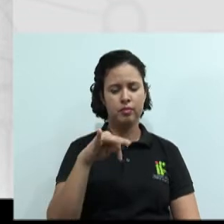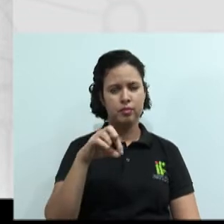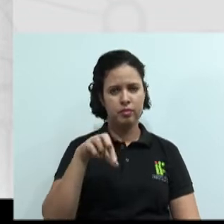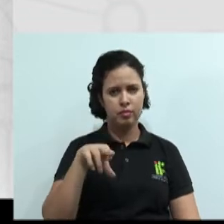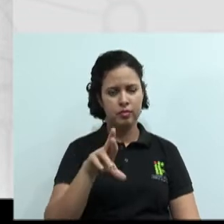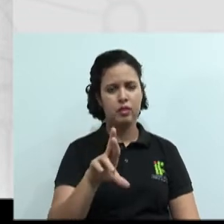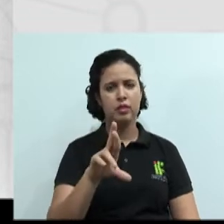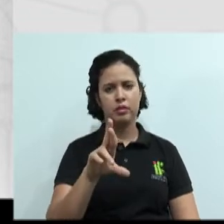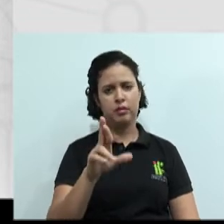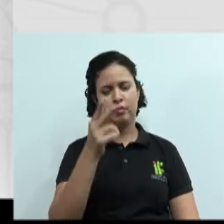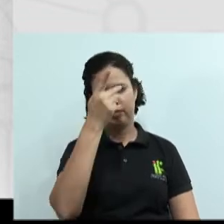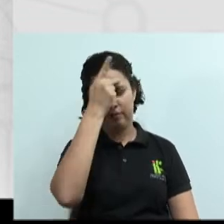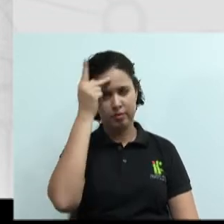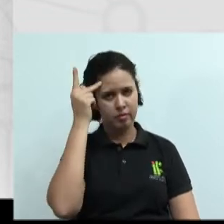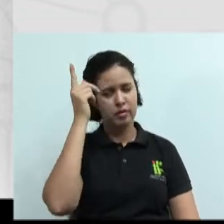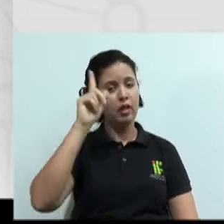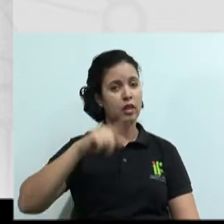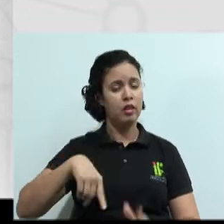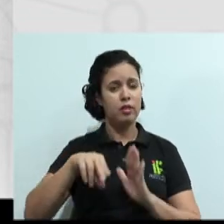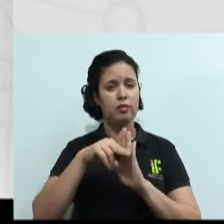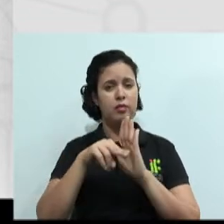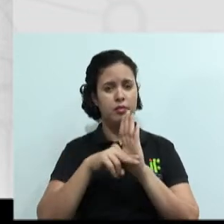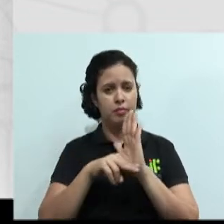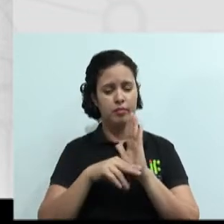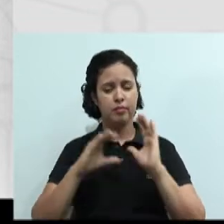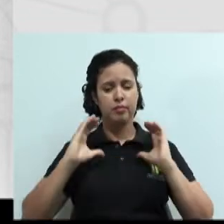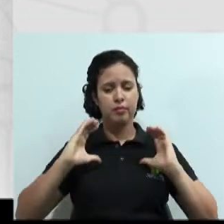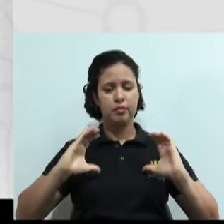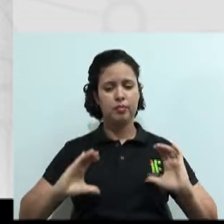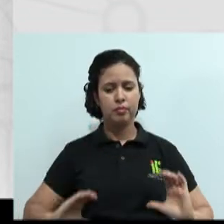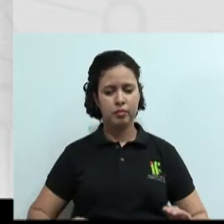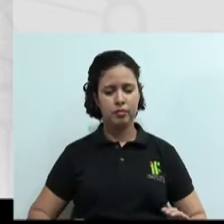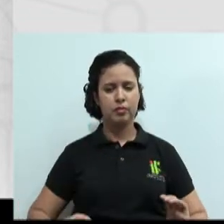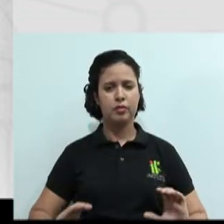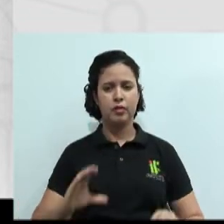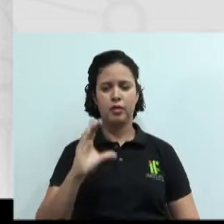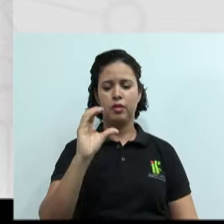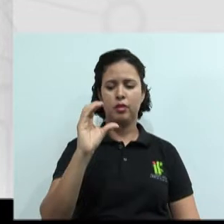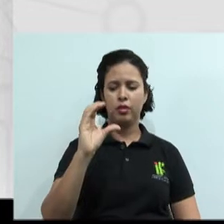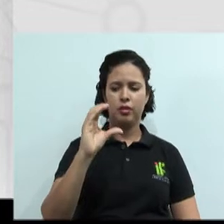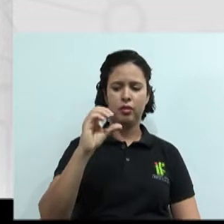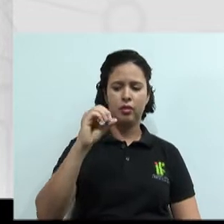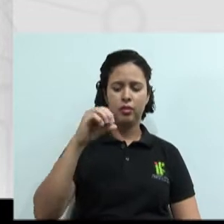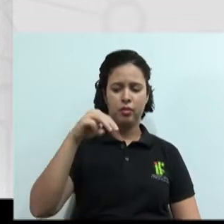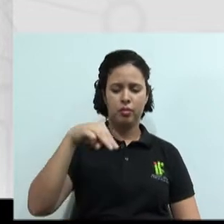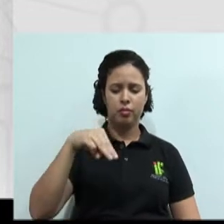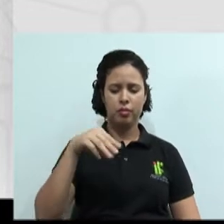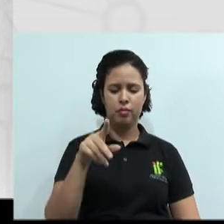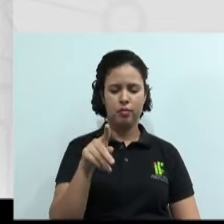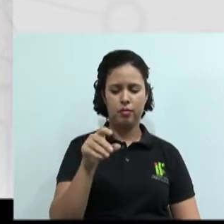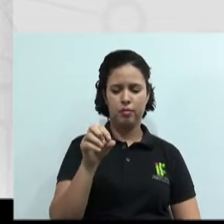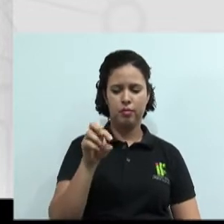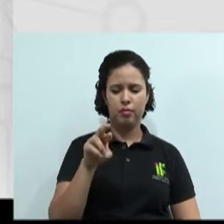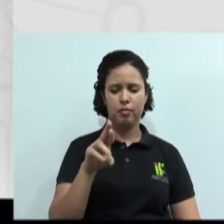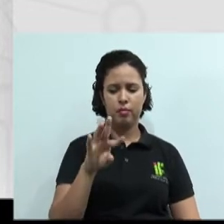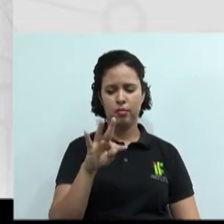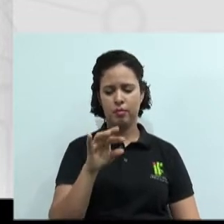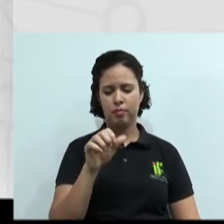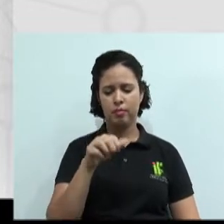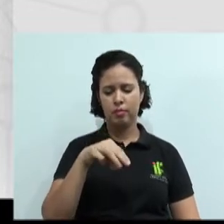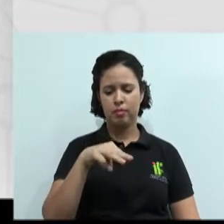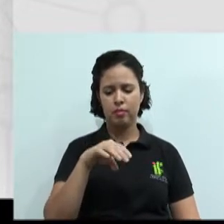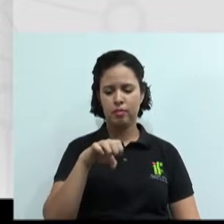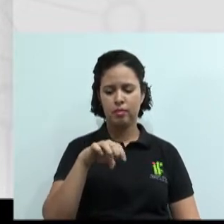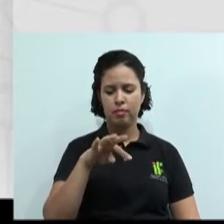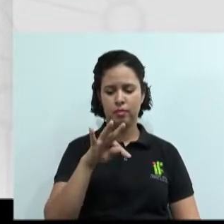As normas comportamentais, como é que as pessoas se comportam dentro de uma sociedade, as relações que existem dentro de